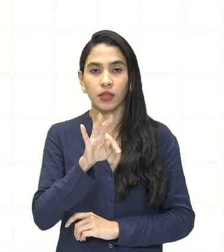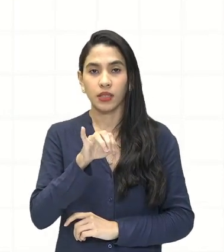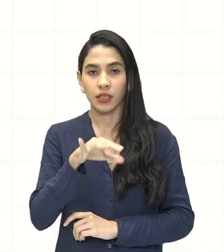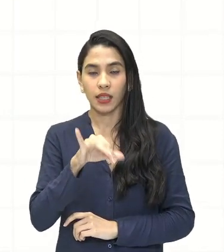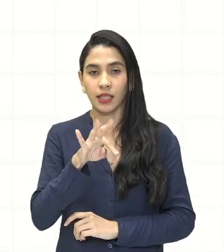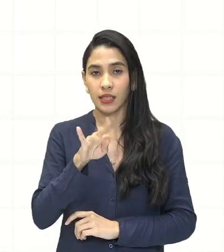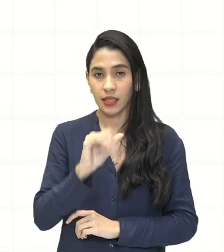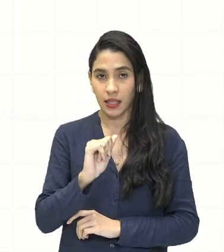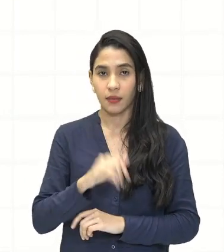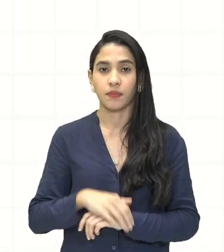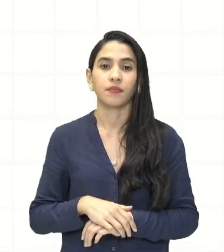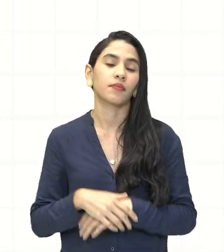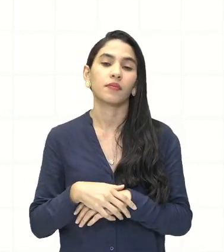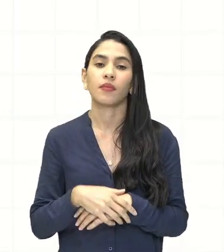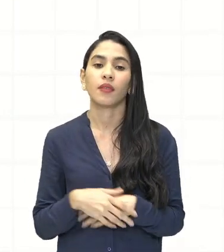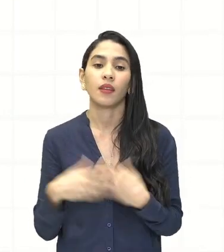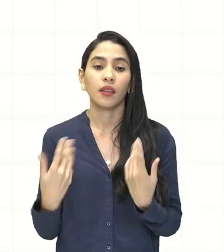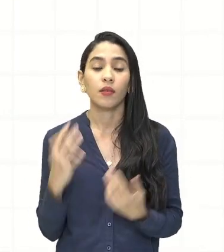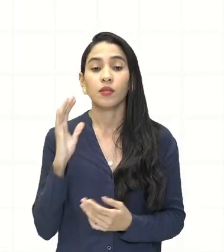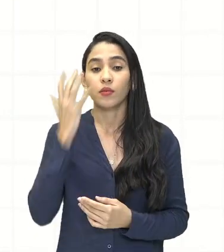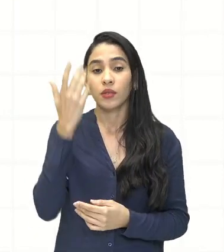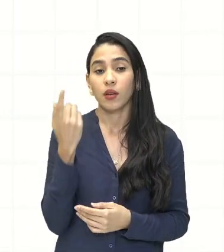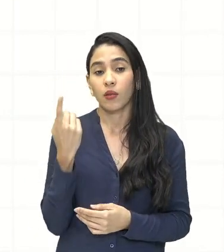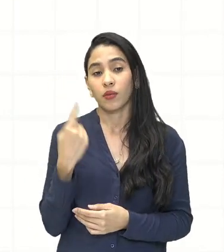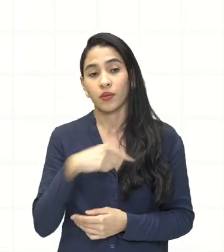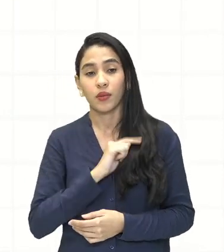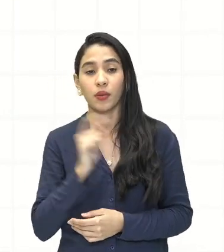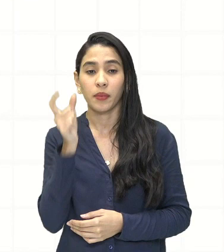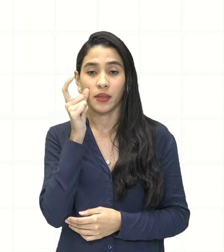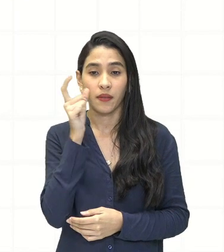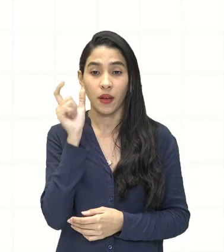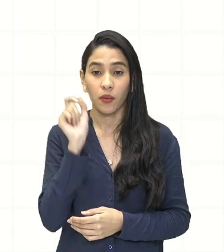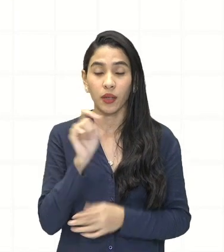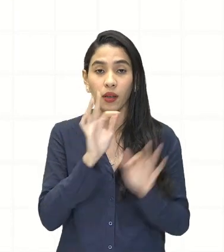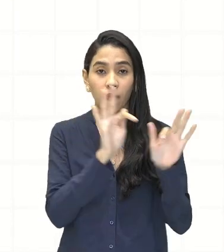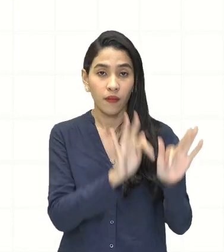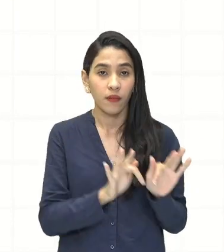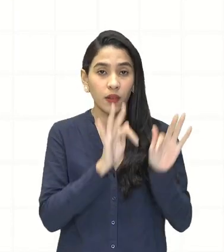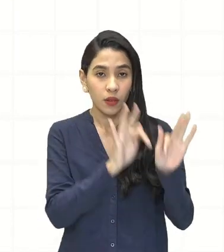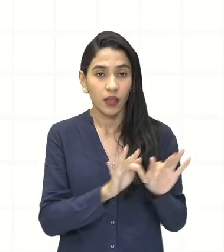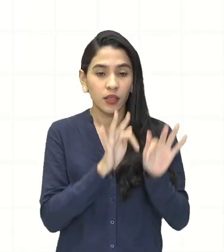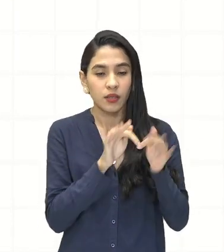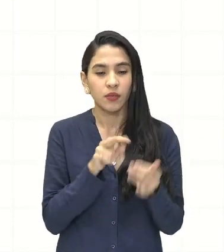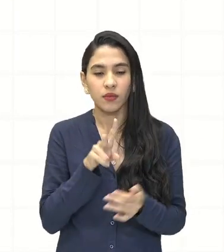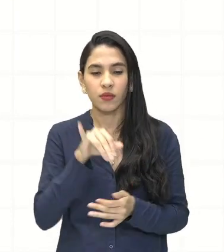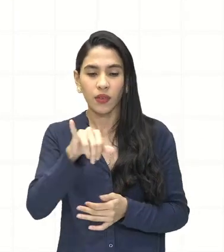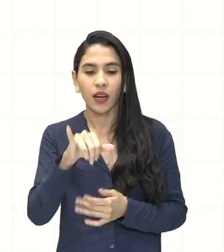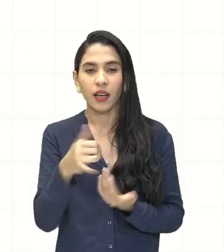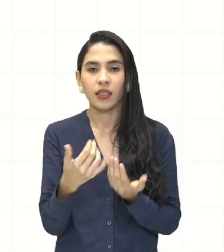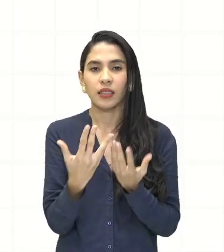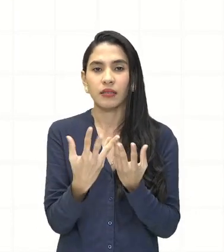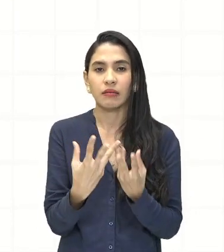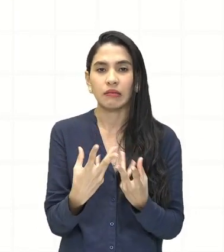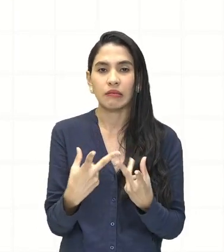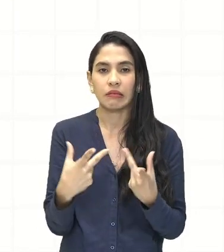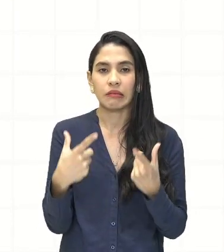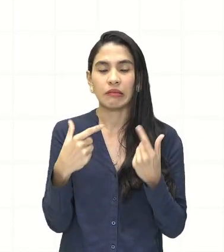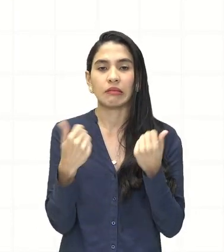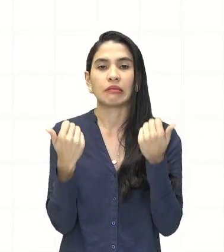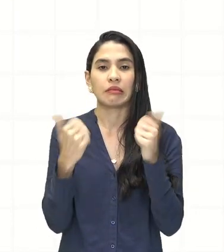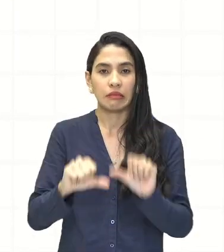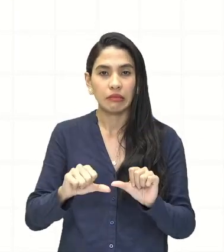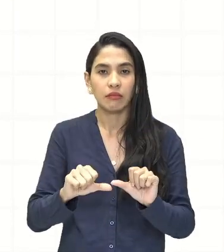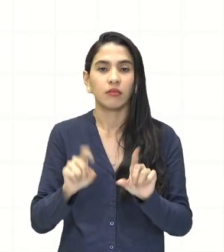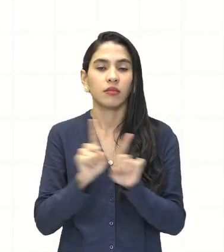Então, nessa situação, nós vamos observar que o feudalismo vai começar a entrar em crise. E no caso, a